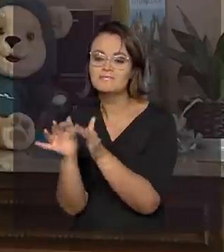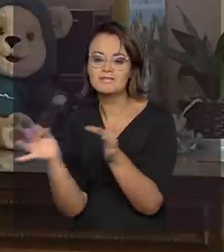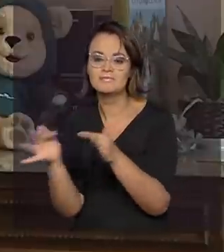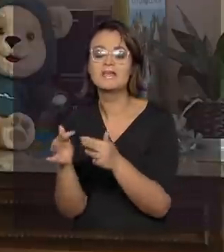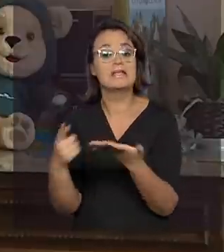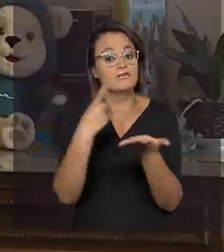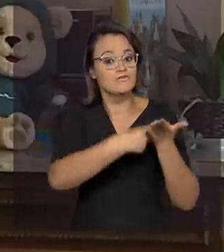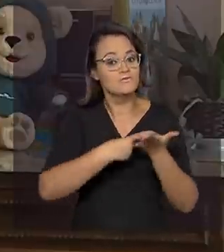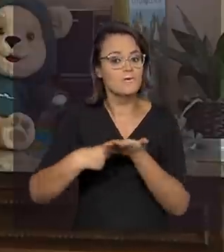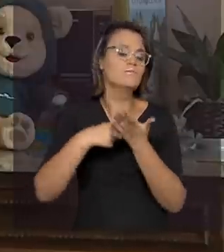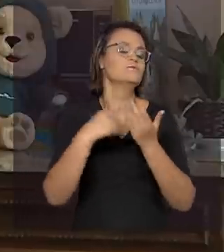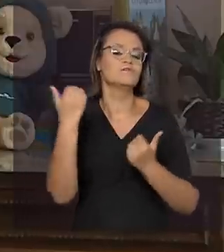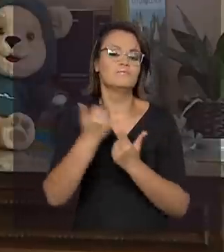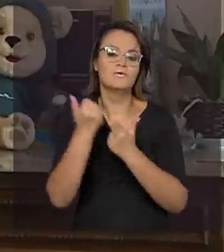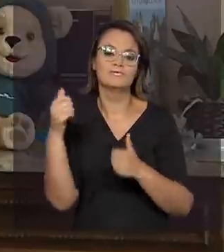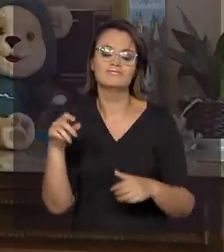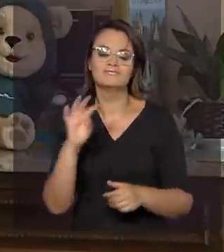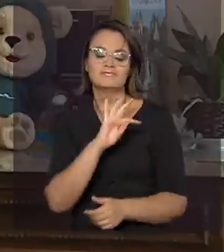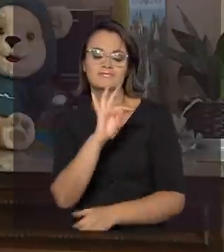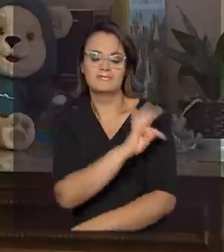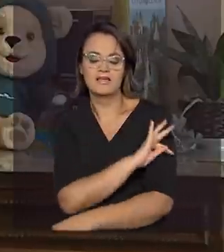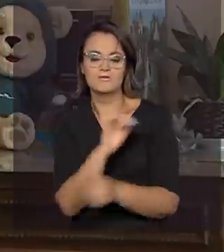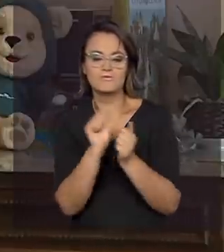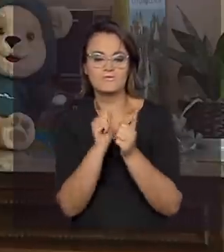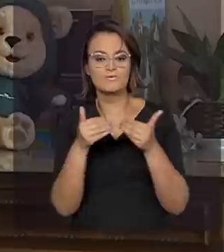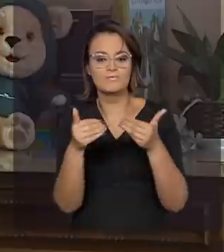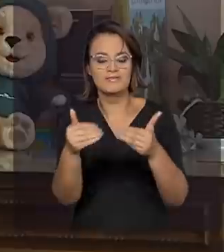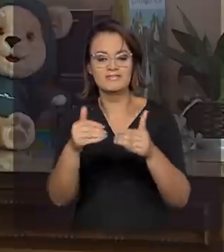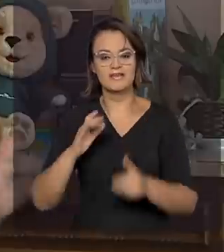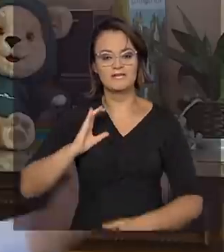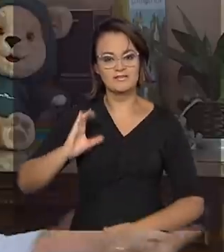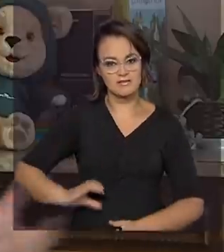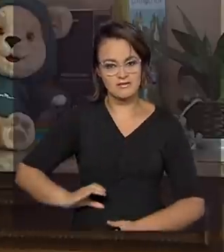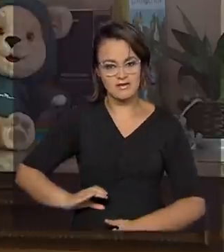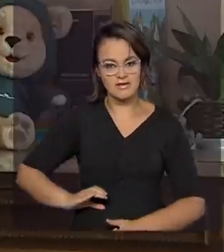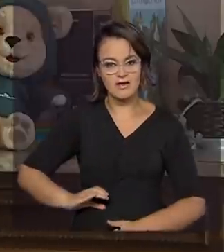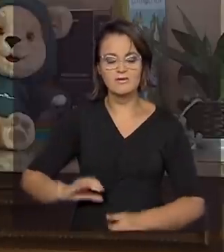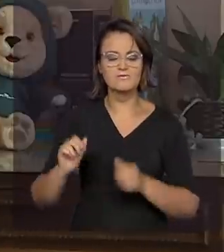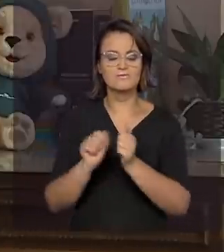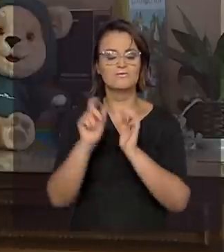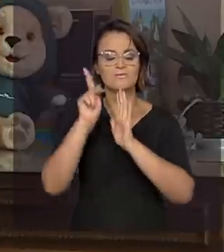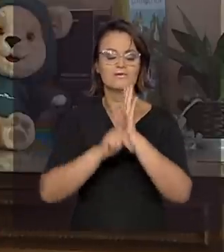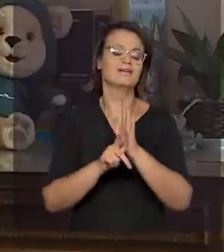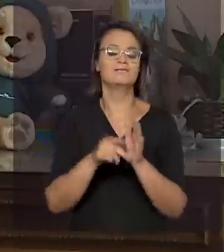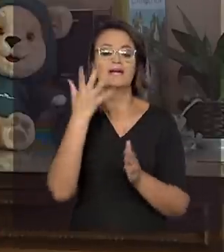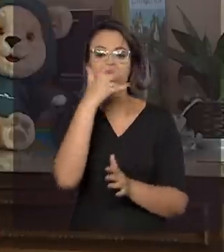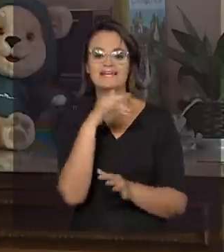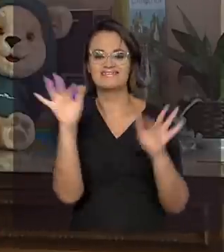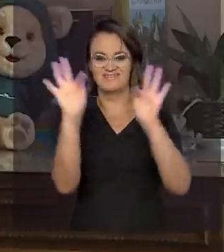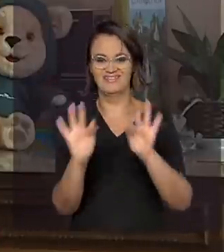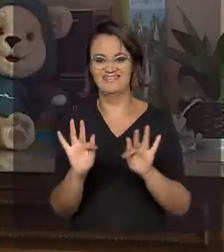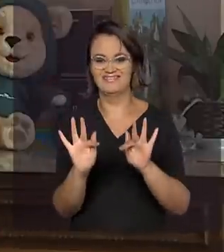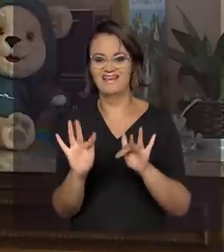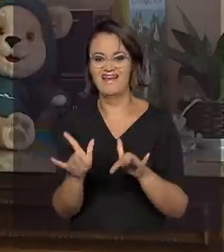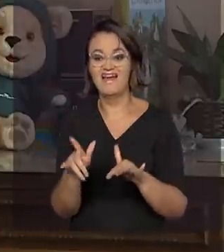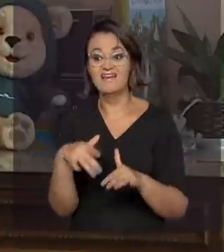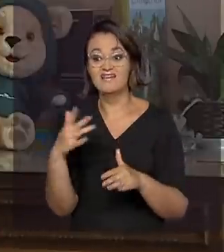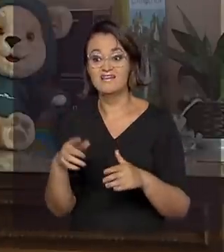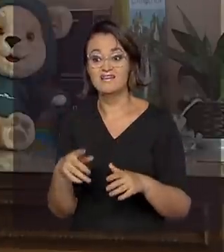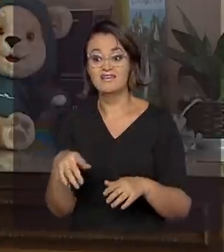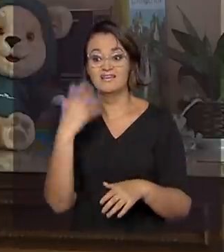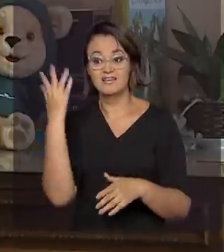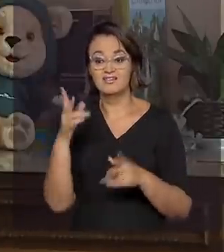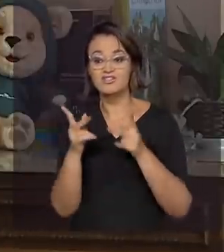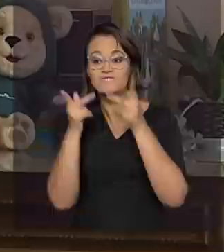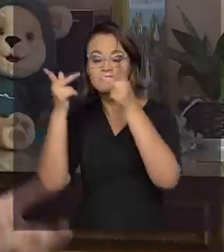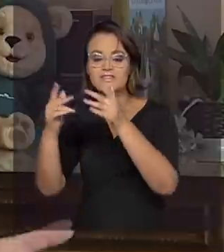acordo de cooperação técnica com o Ministério da Cidadania, no âmbito do programa Criança Feliz, que é o maior programa de visitação domiciliar